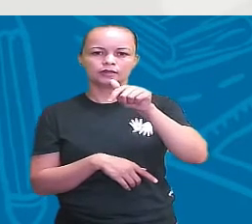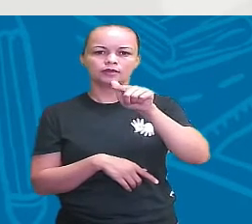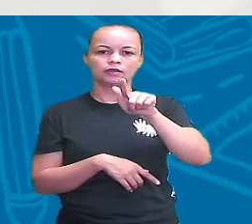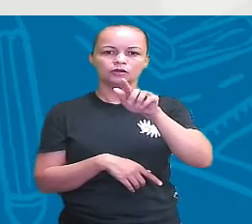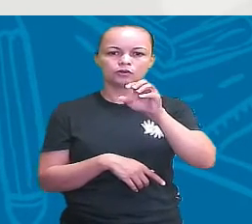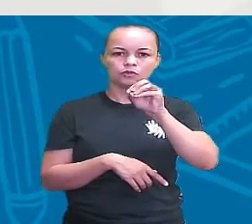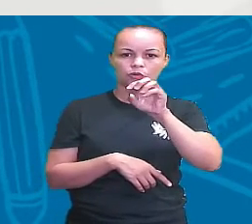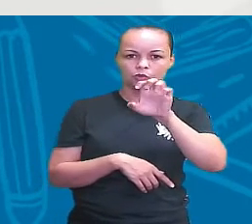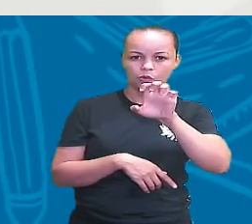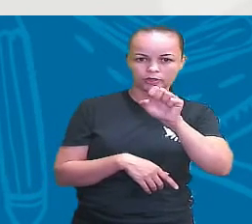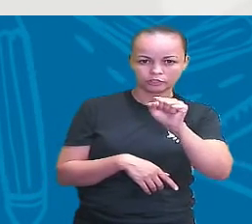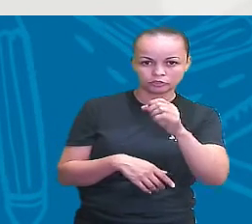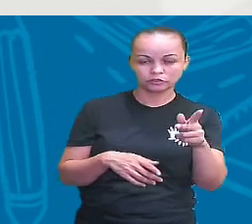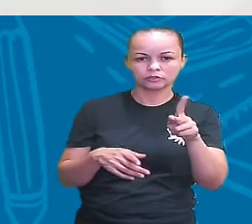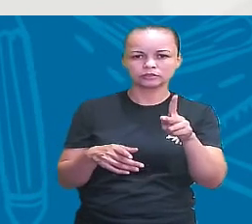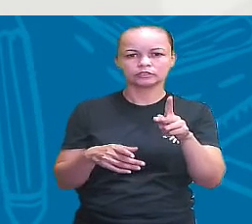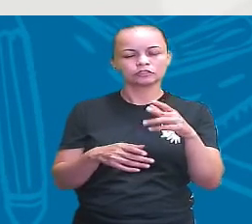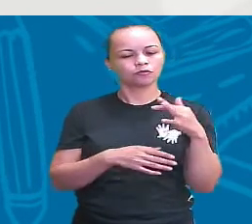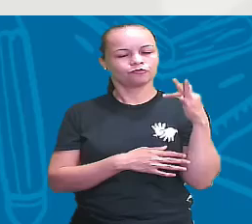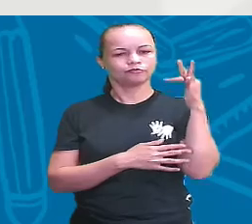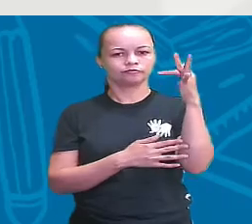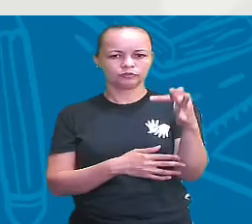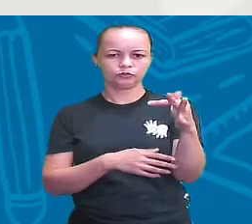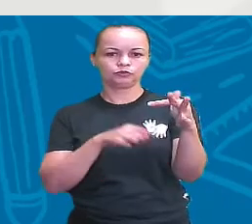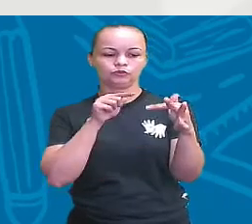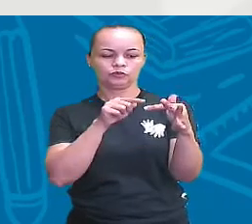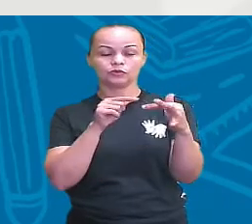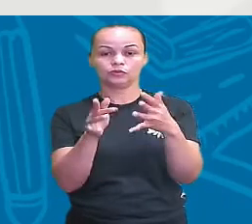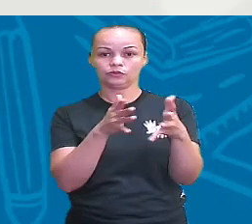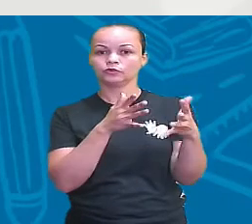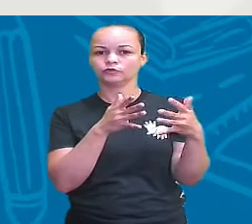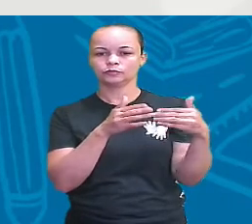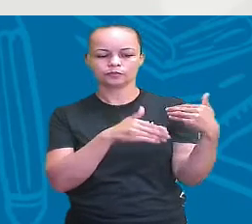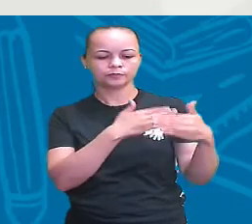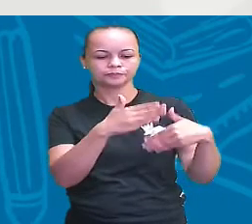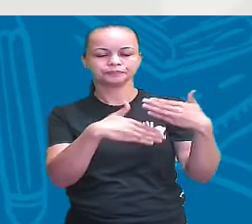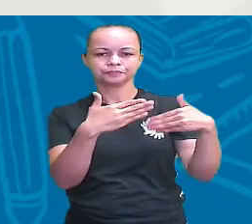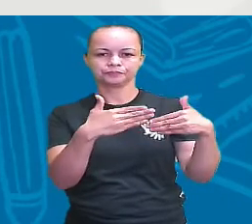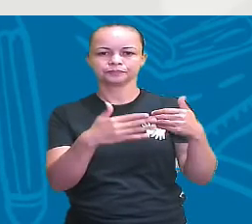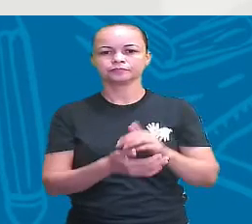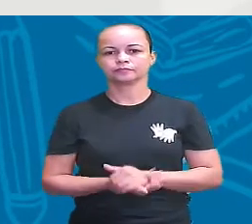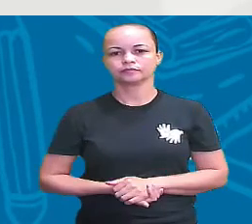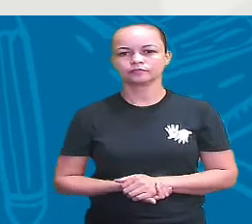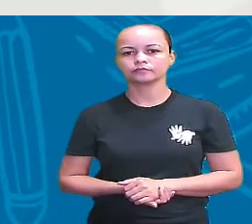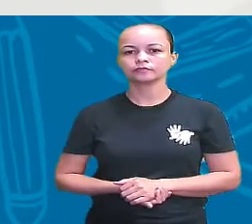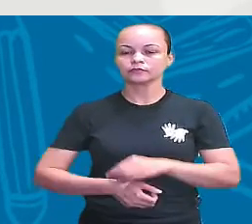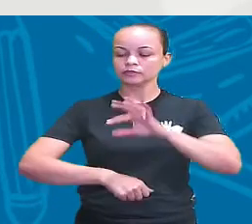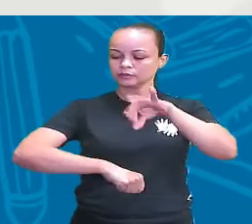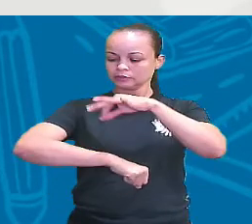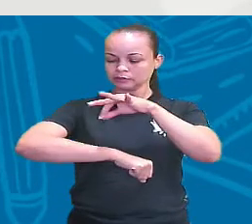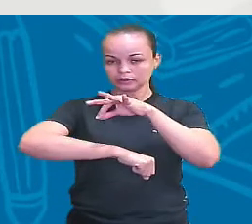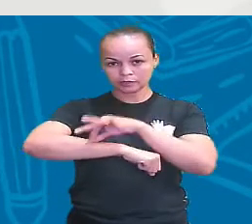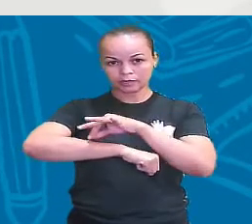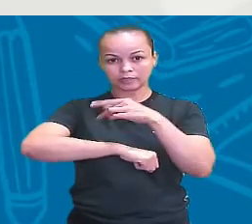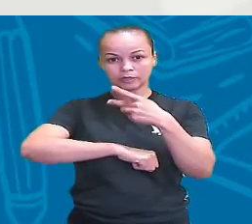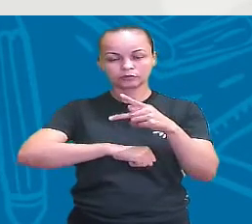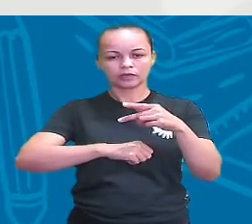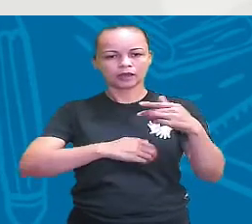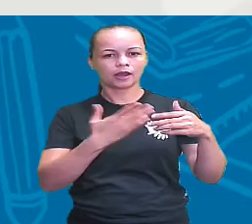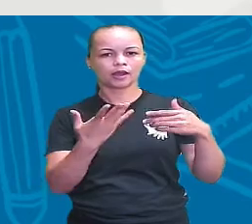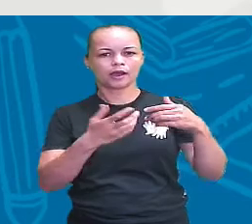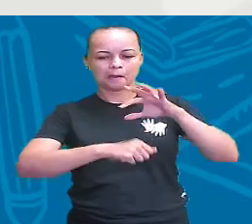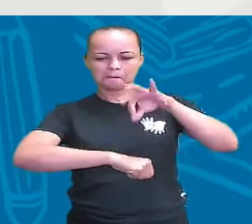vocês sabem, vão ser os futuros provedores para produzir tanto a abelha rainha quanto a abelha operária. Então,